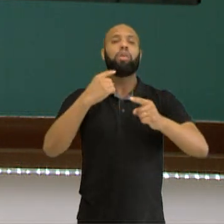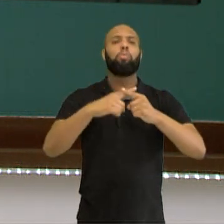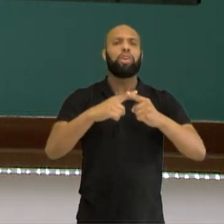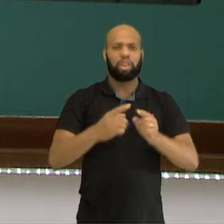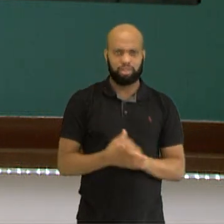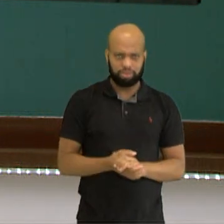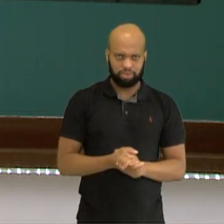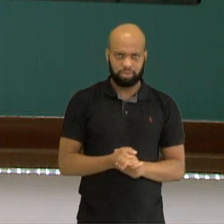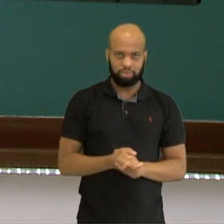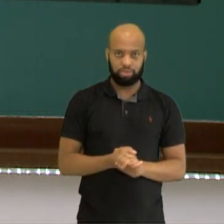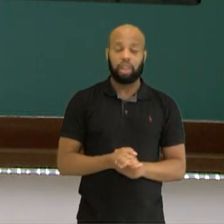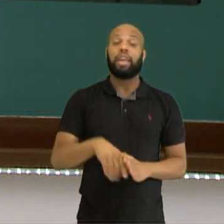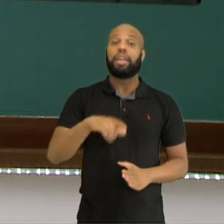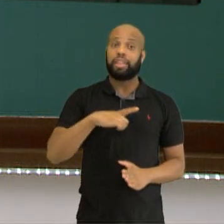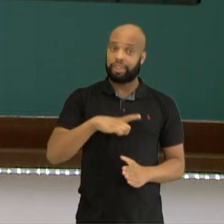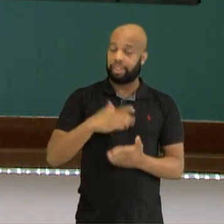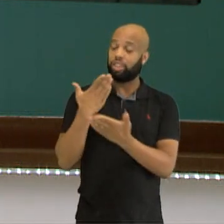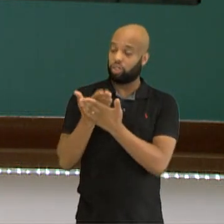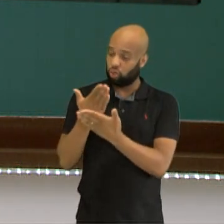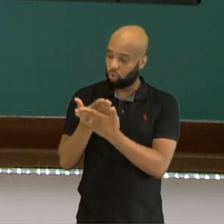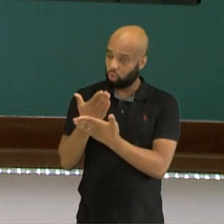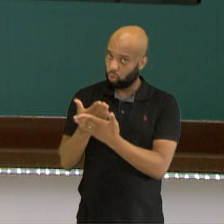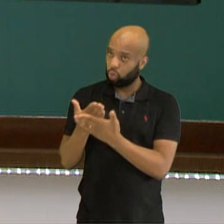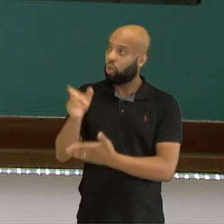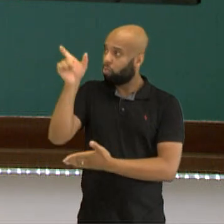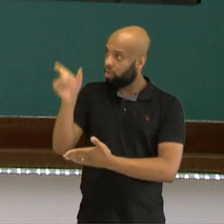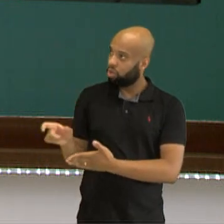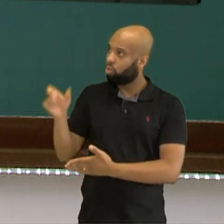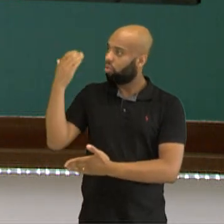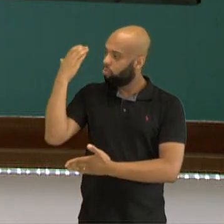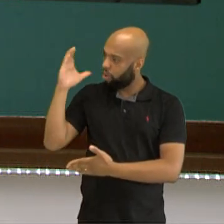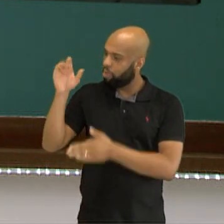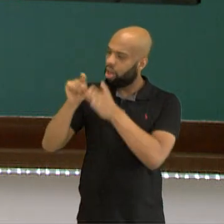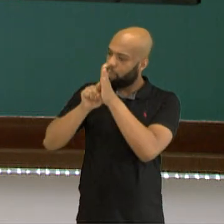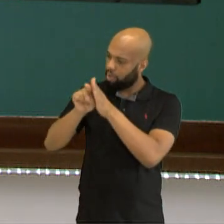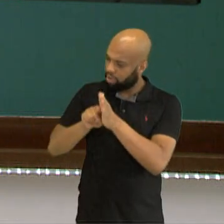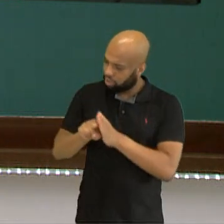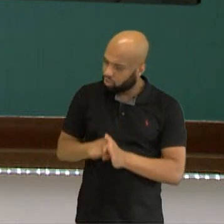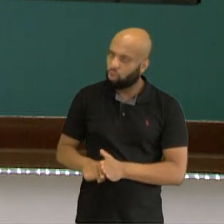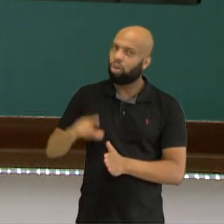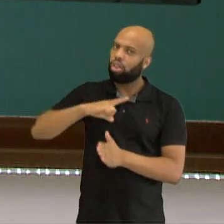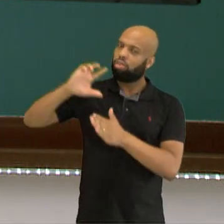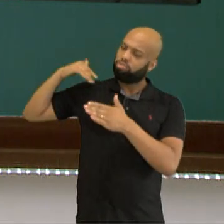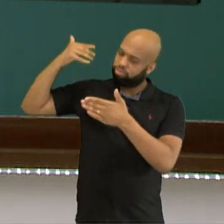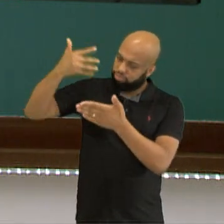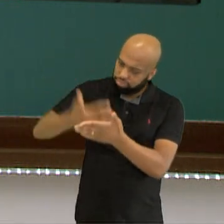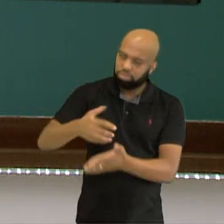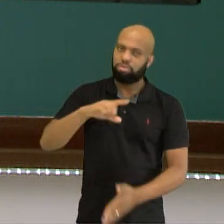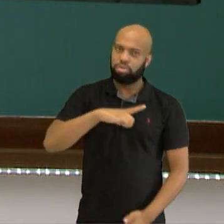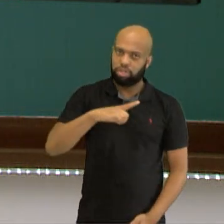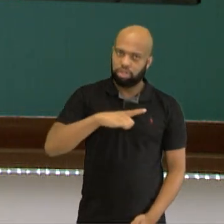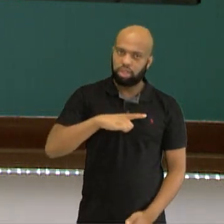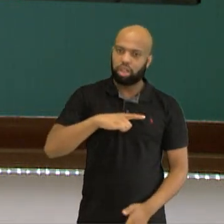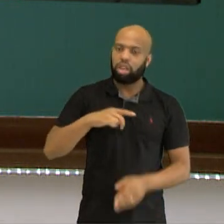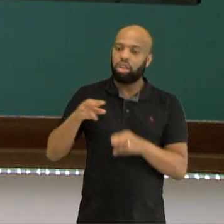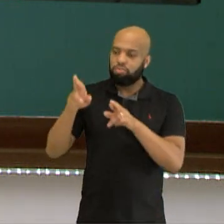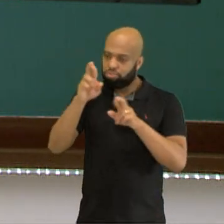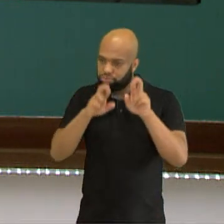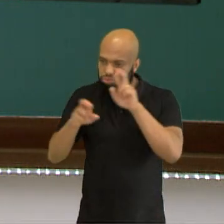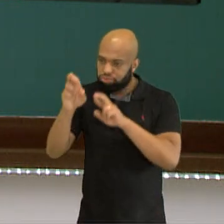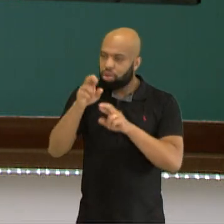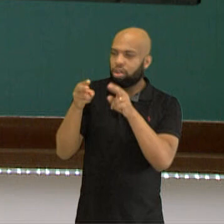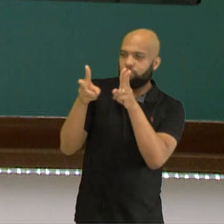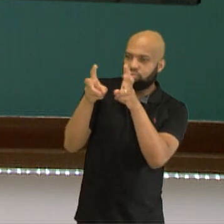cientistas, ao longo da história, pesquisadores ao longo da história, fizeram observações,